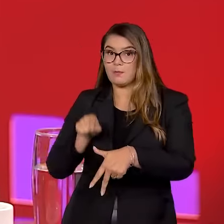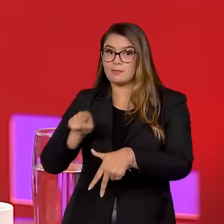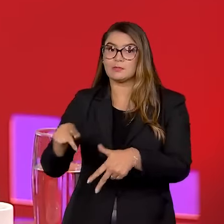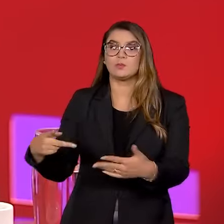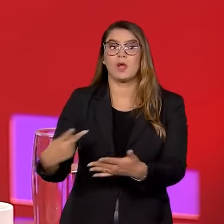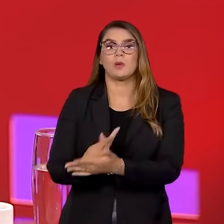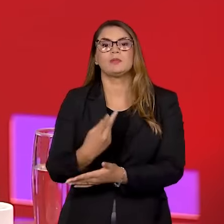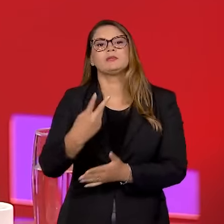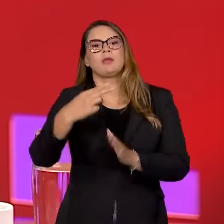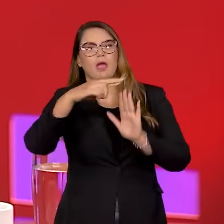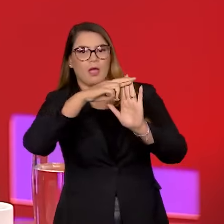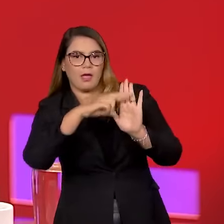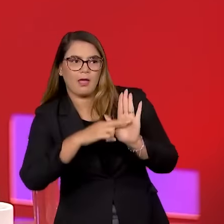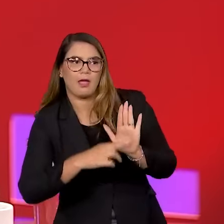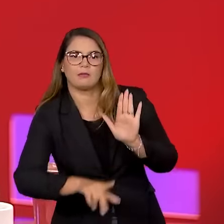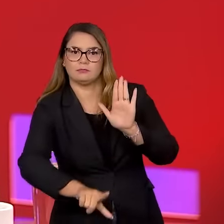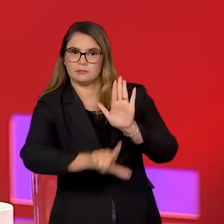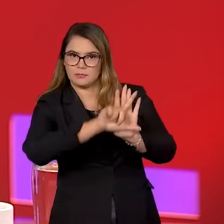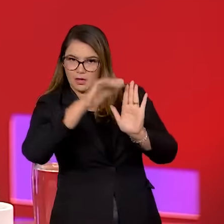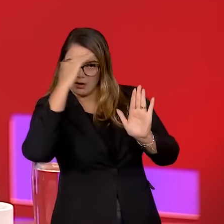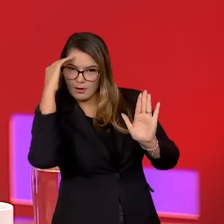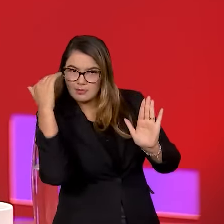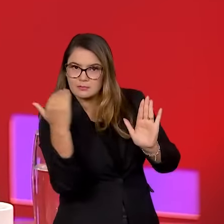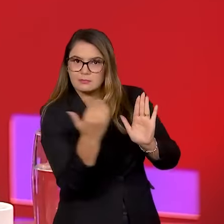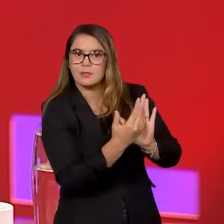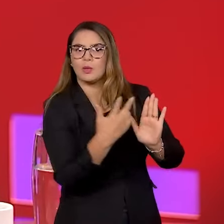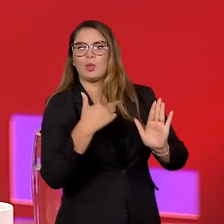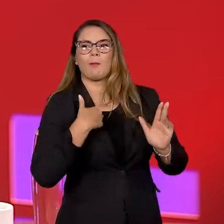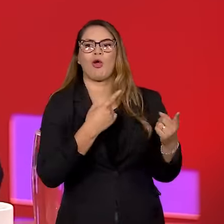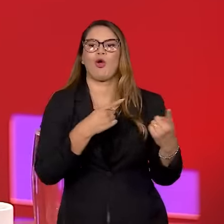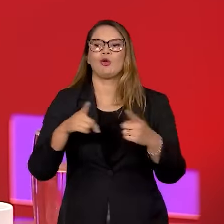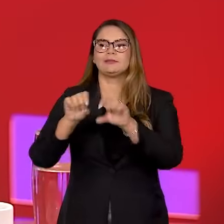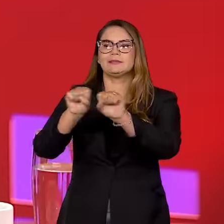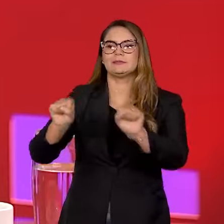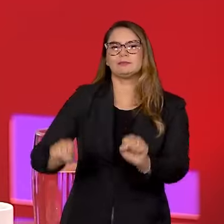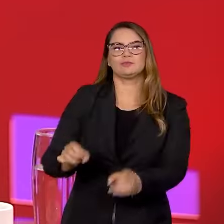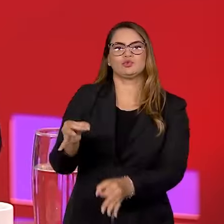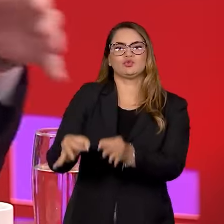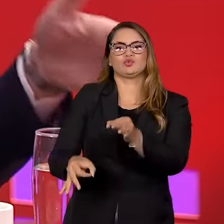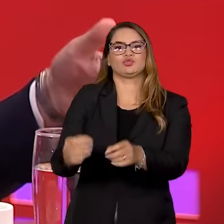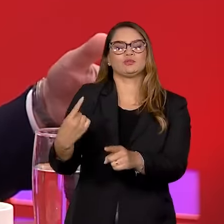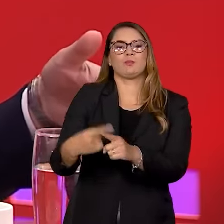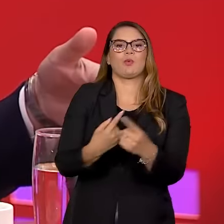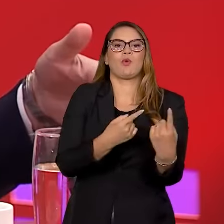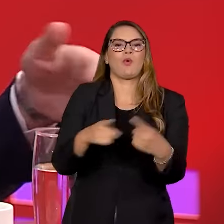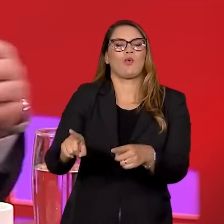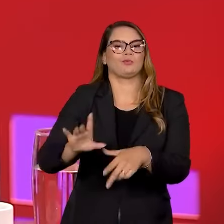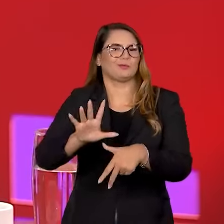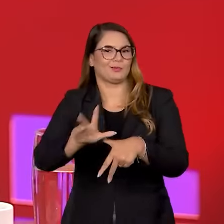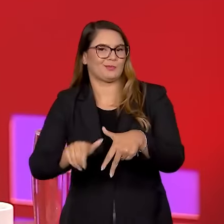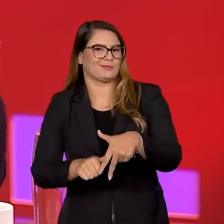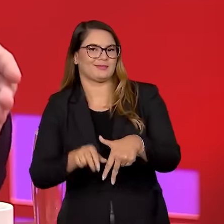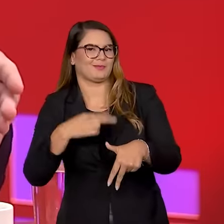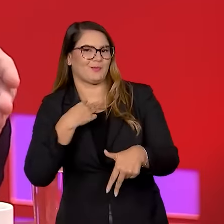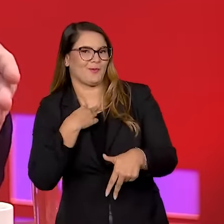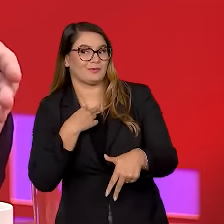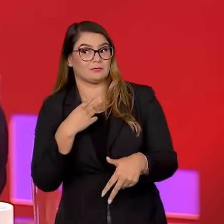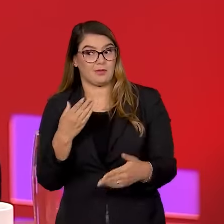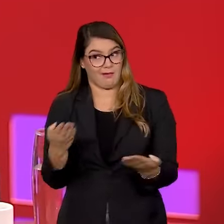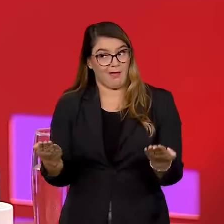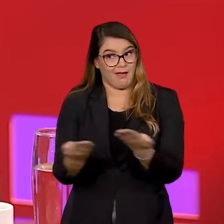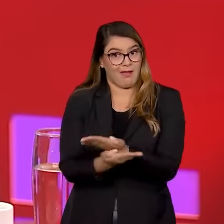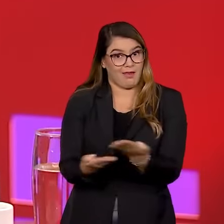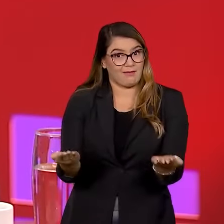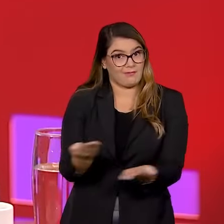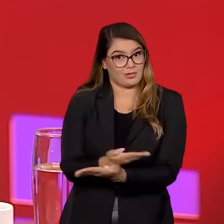que acontecer dentro das regras da lei. Nós não podemos corromper o sistema de justiça a pretexto de combater a corrupção. E foi o que a Lava Jato